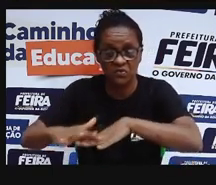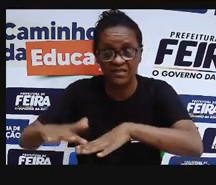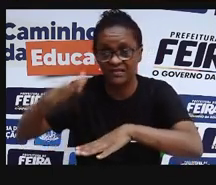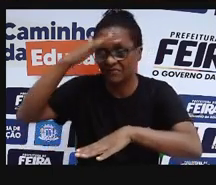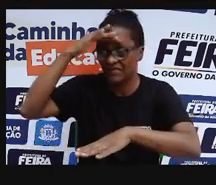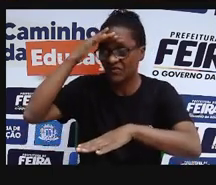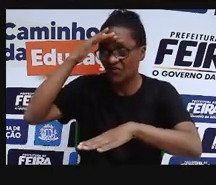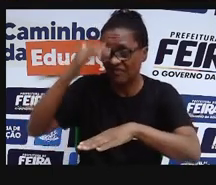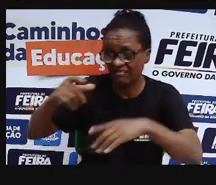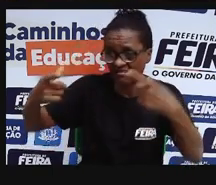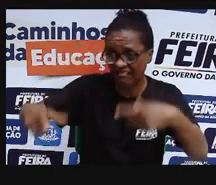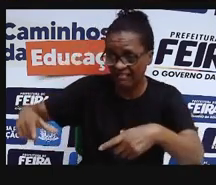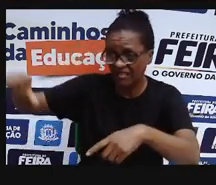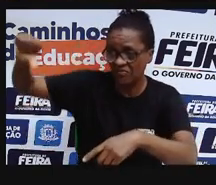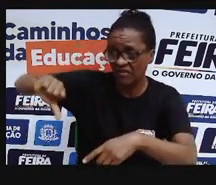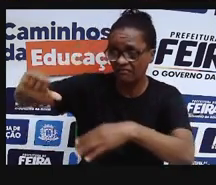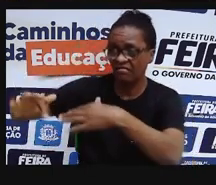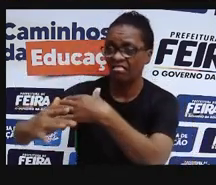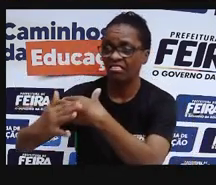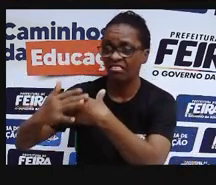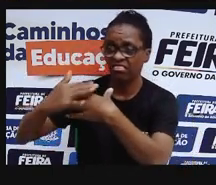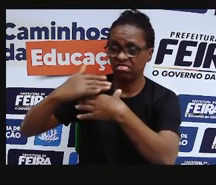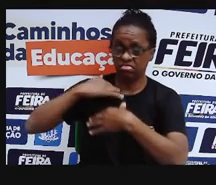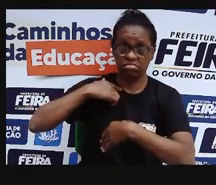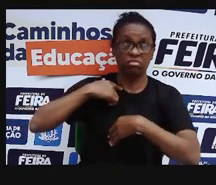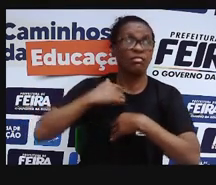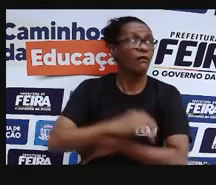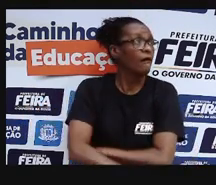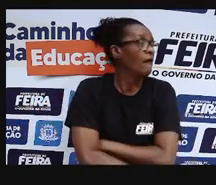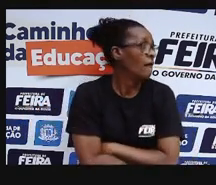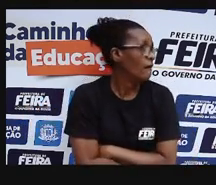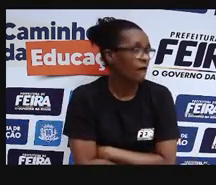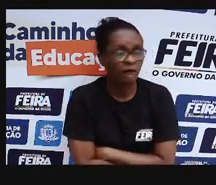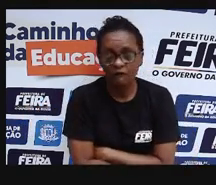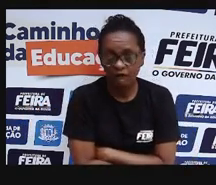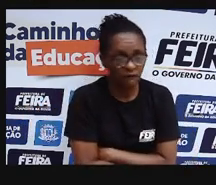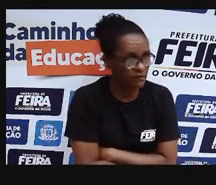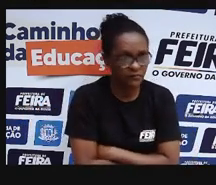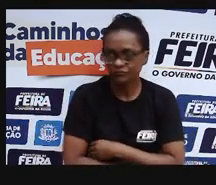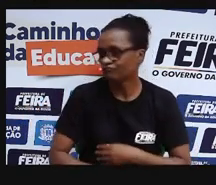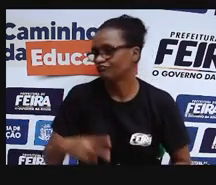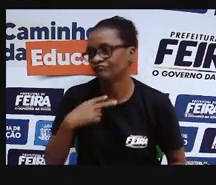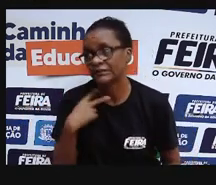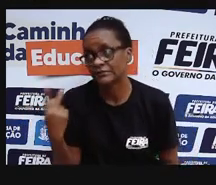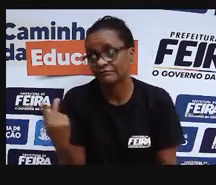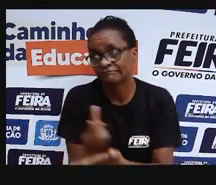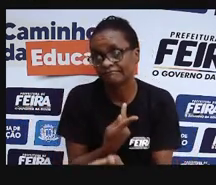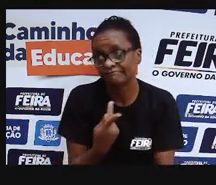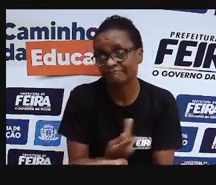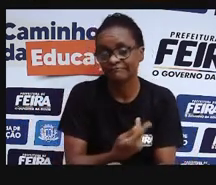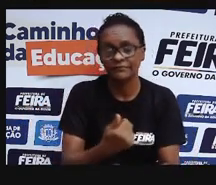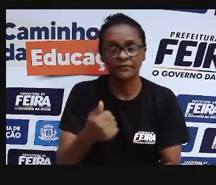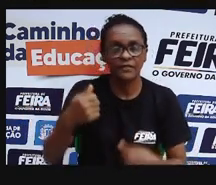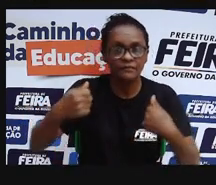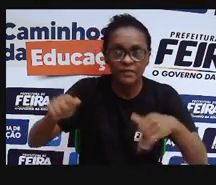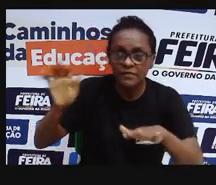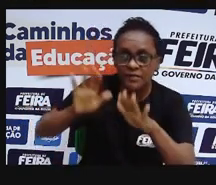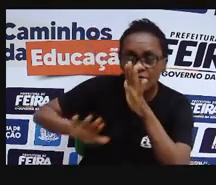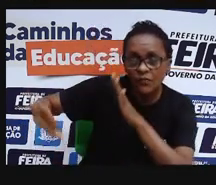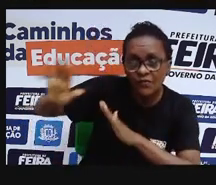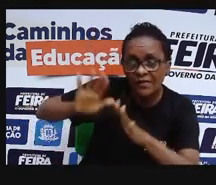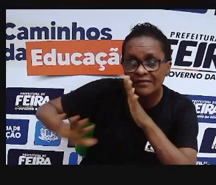são, se essas condições de trabalho, elas podem gerar doença, então elas não são saudáveis. Então, a gente